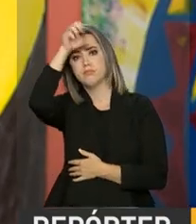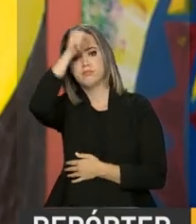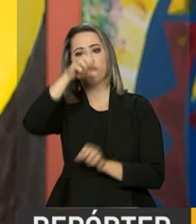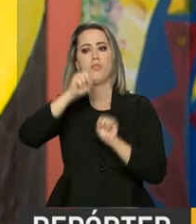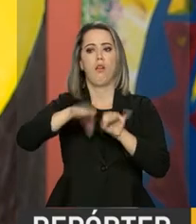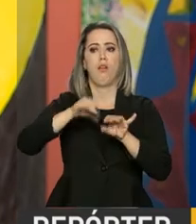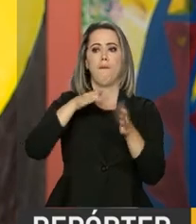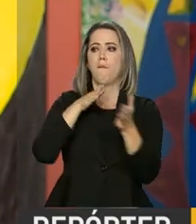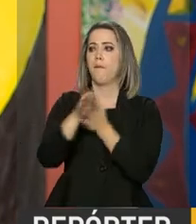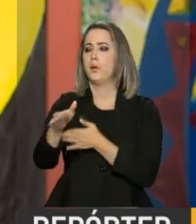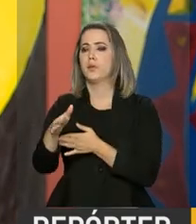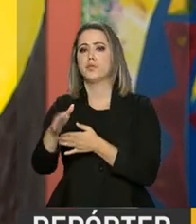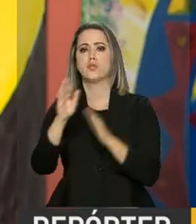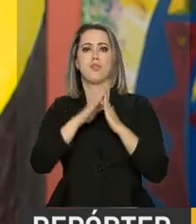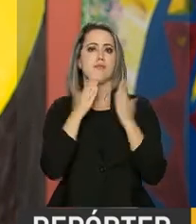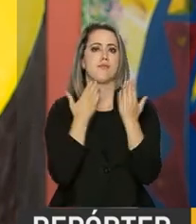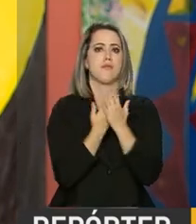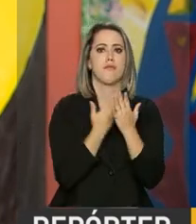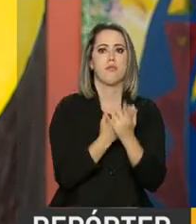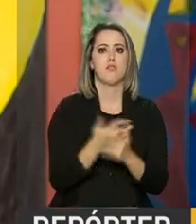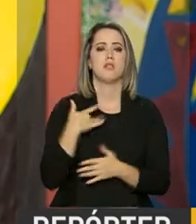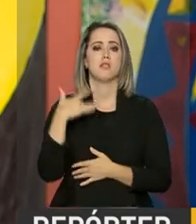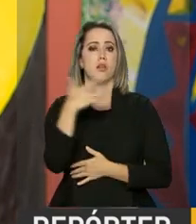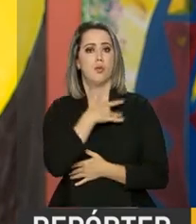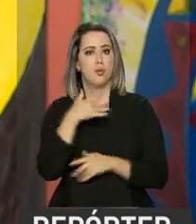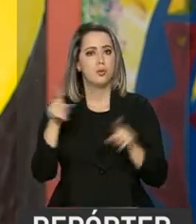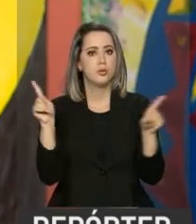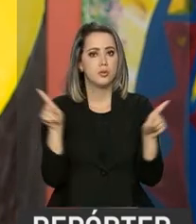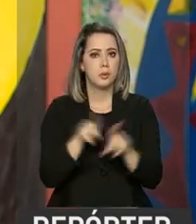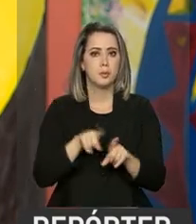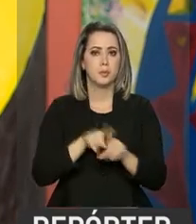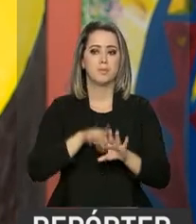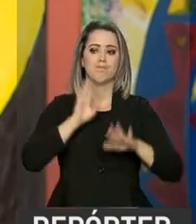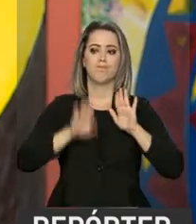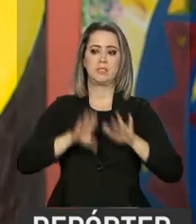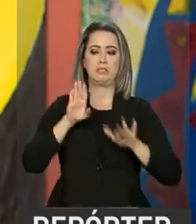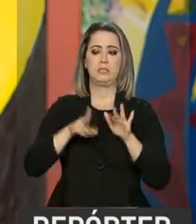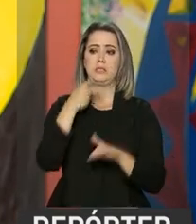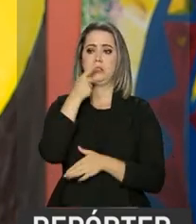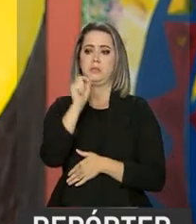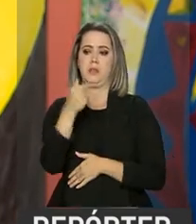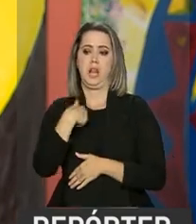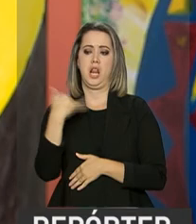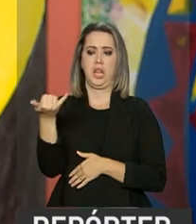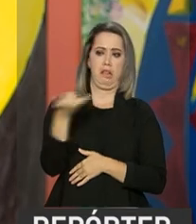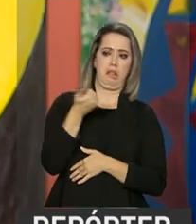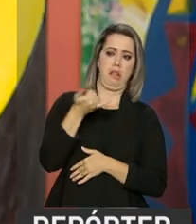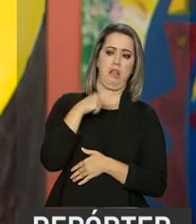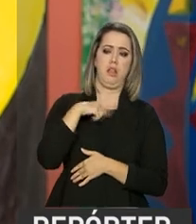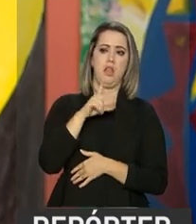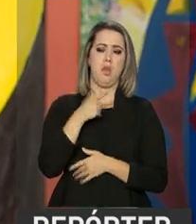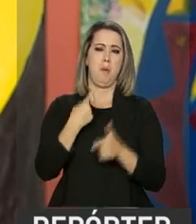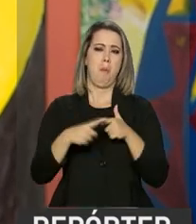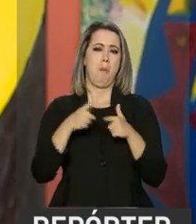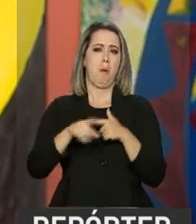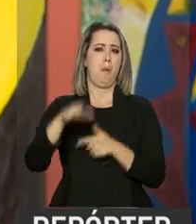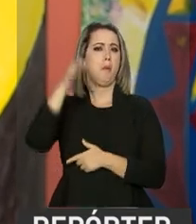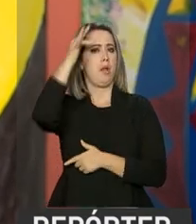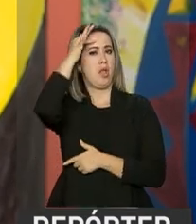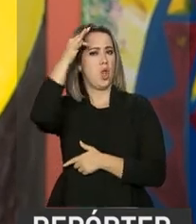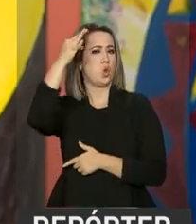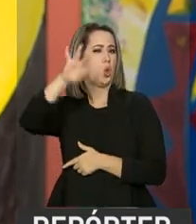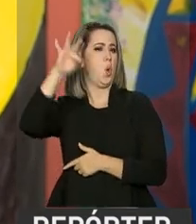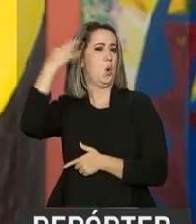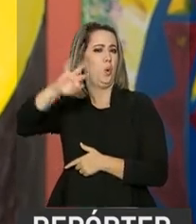muitos têm a evasão escolar, a questão da saúde também. Muitos queixam aqui de problemas de dores de cabeça